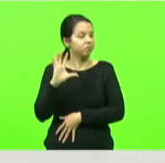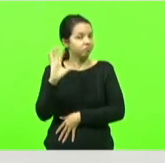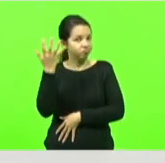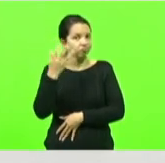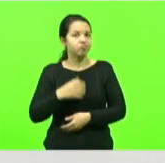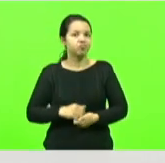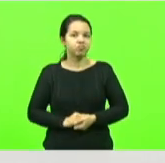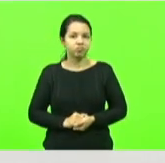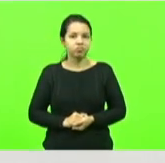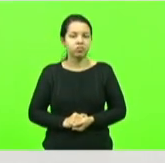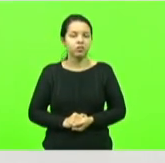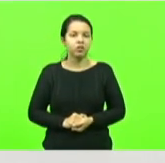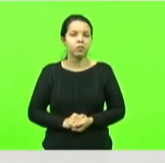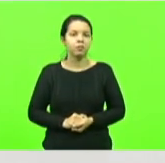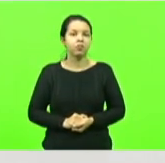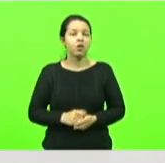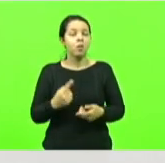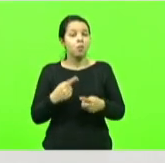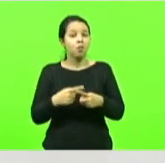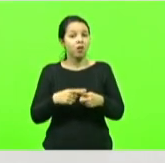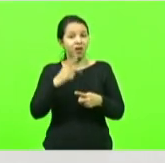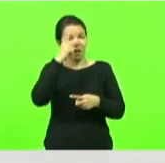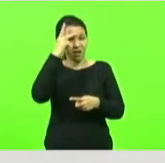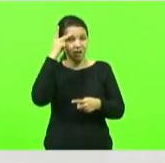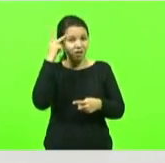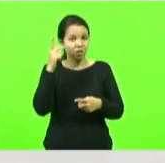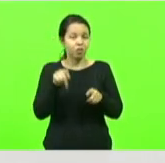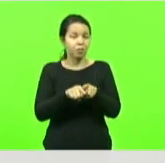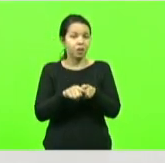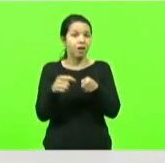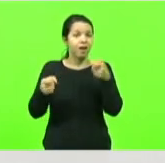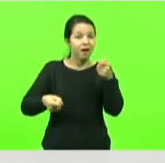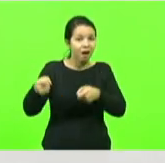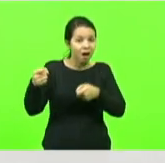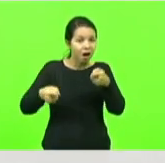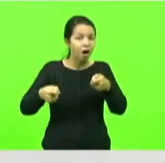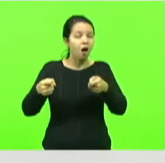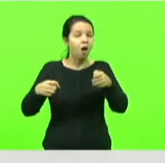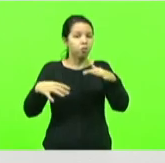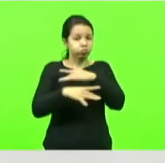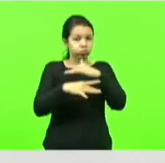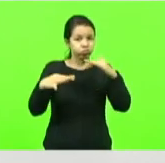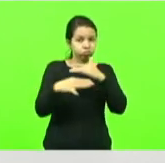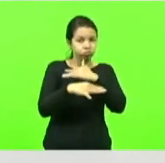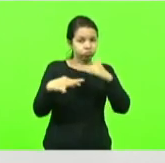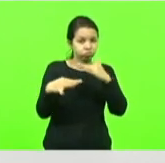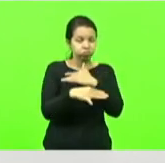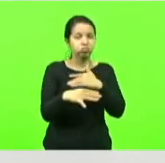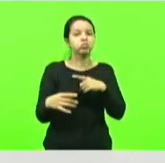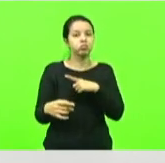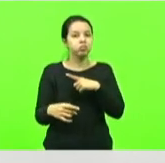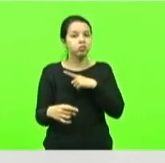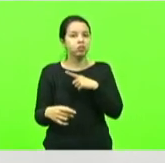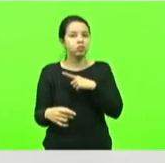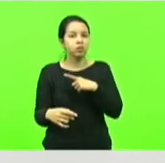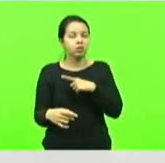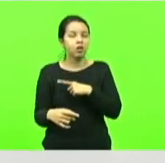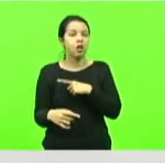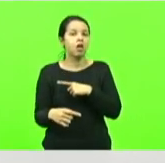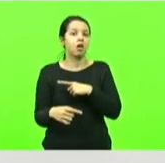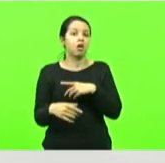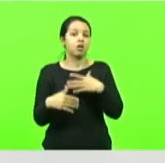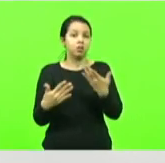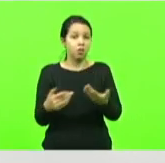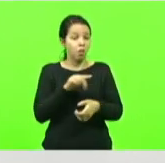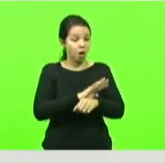levando em consideração o fluxo de veículos e também a movimentação desses bairros através